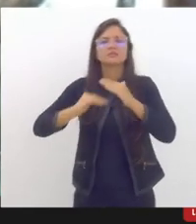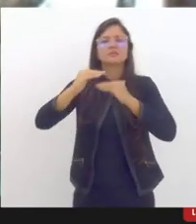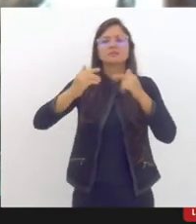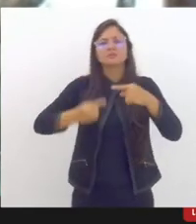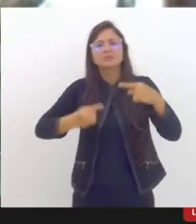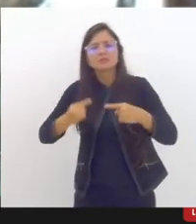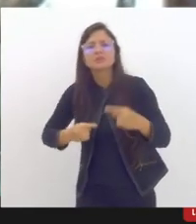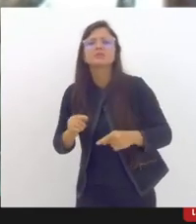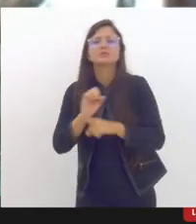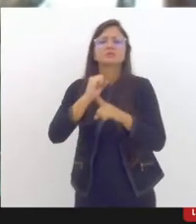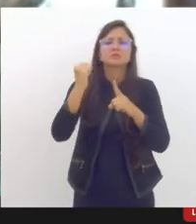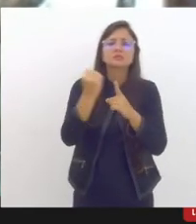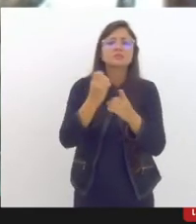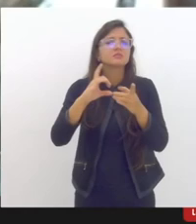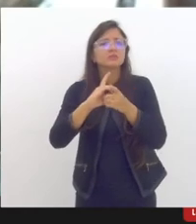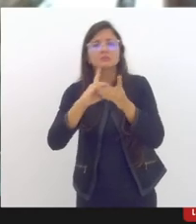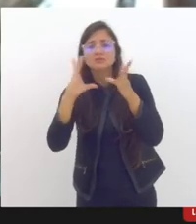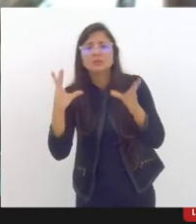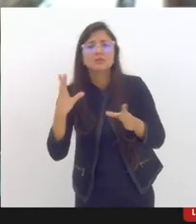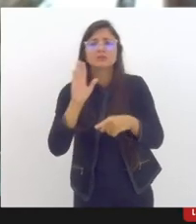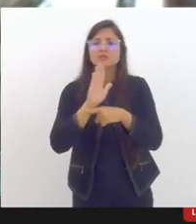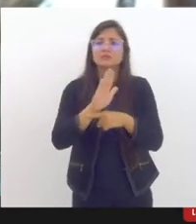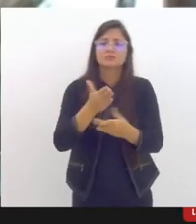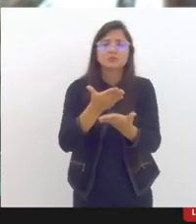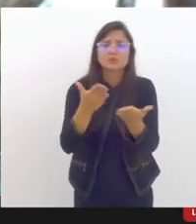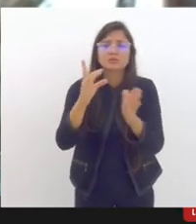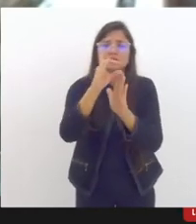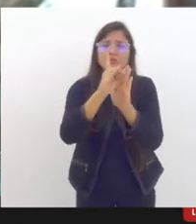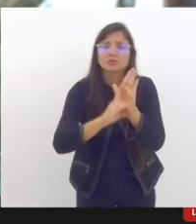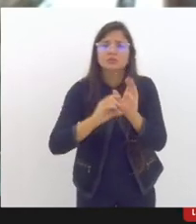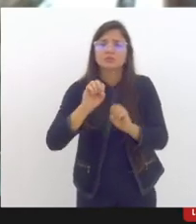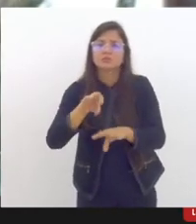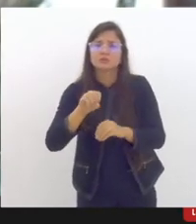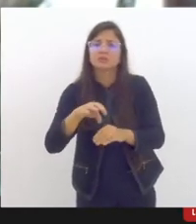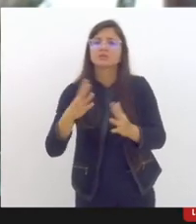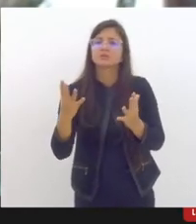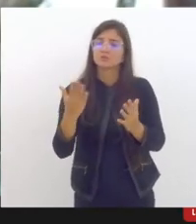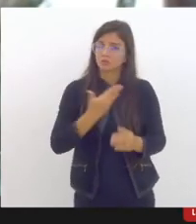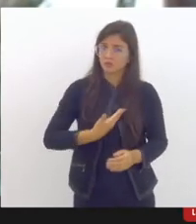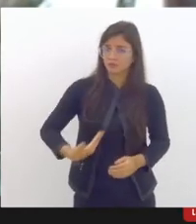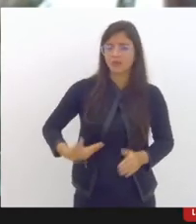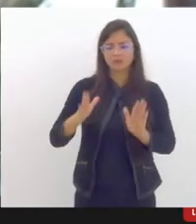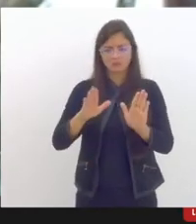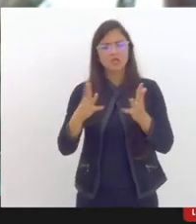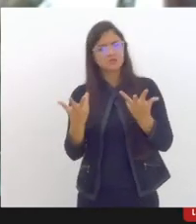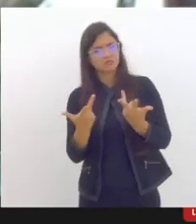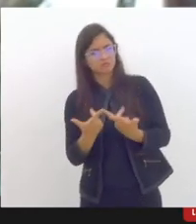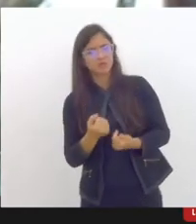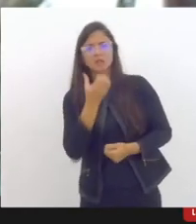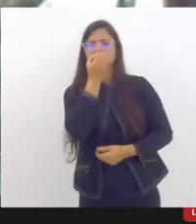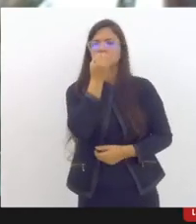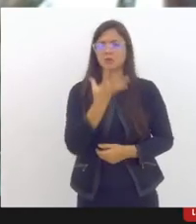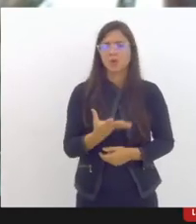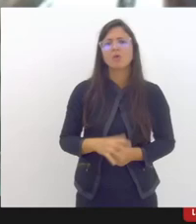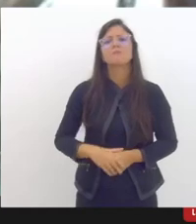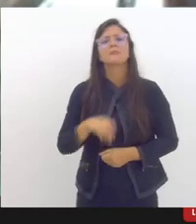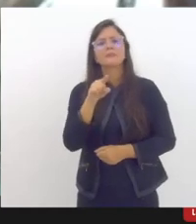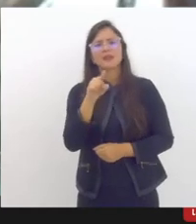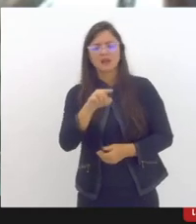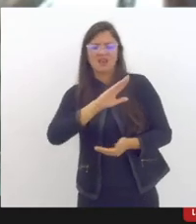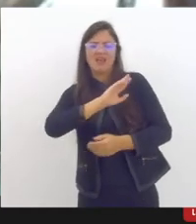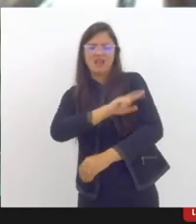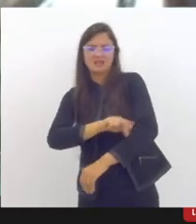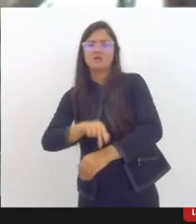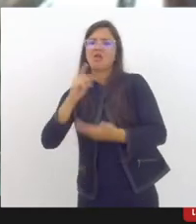democráticos que apontam o direito à educação pública de qualidade gratuita laica antirracista e